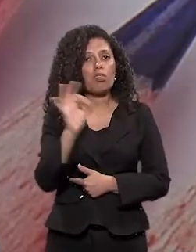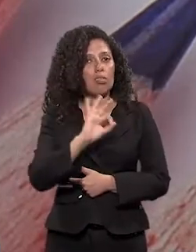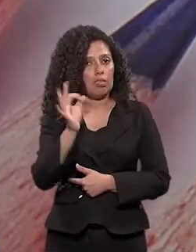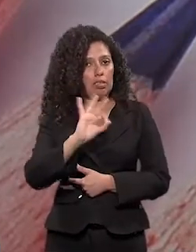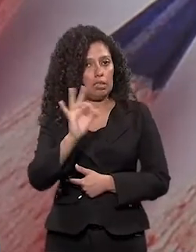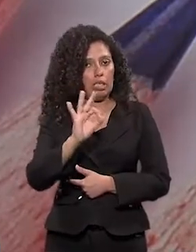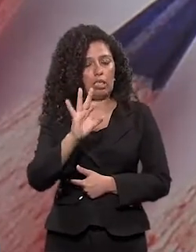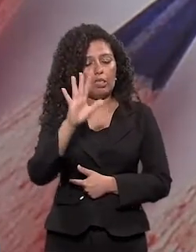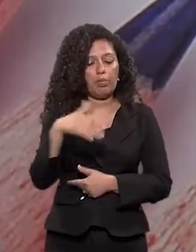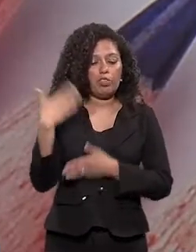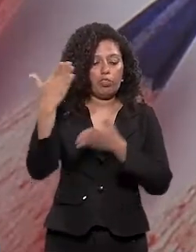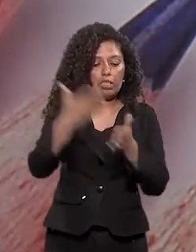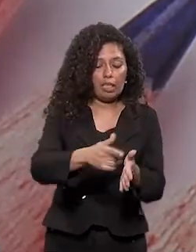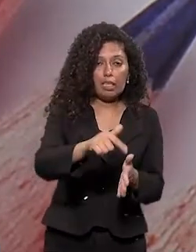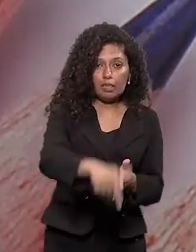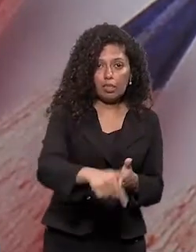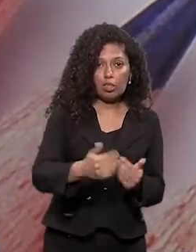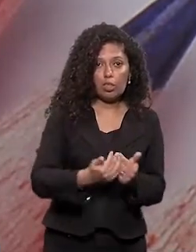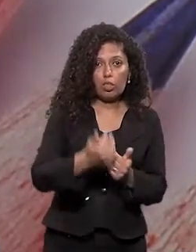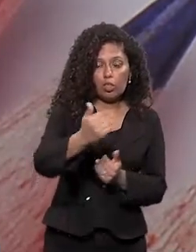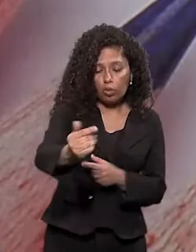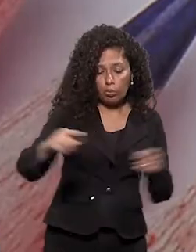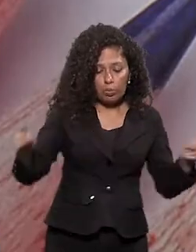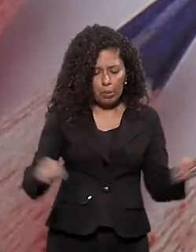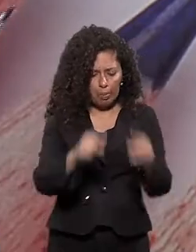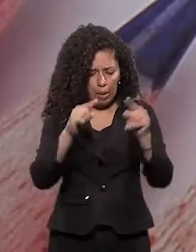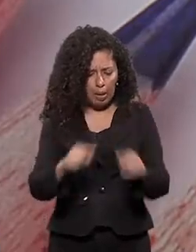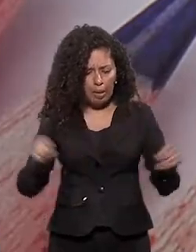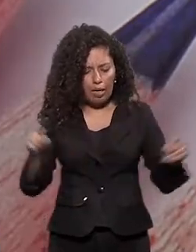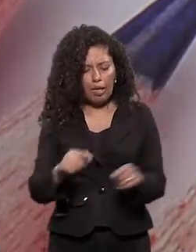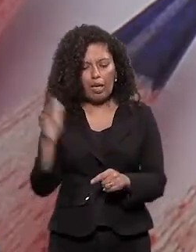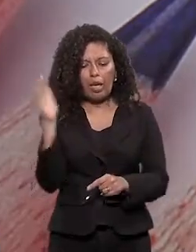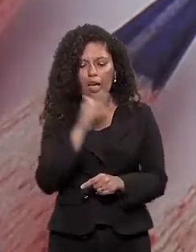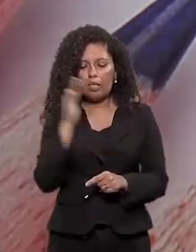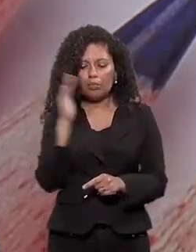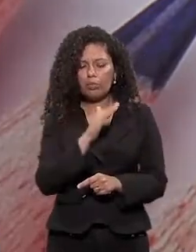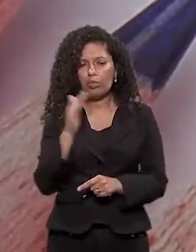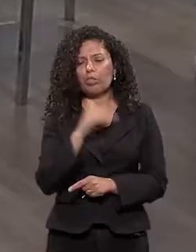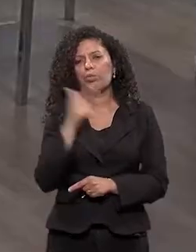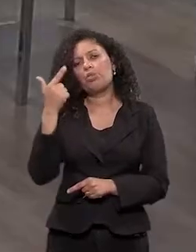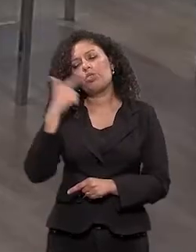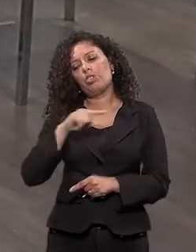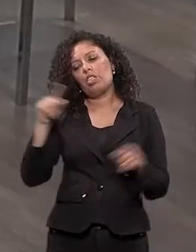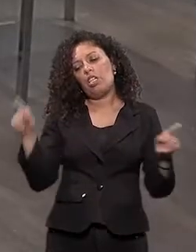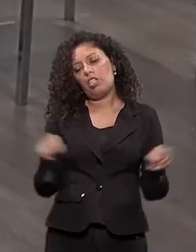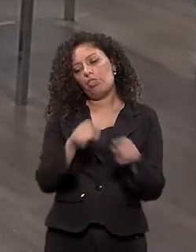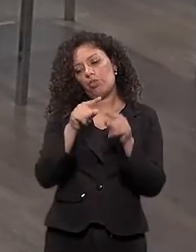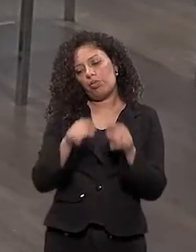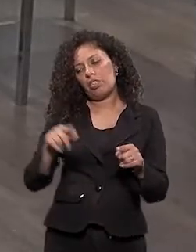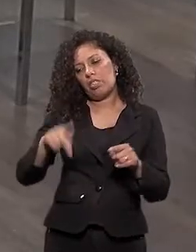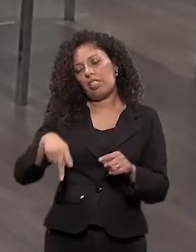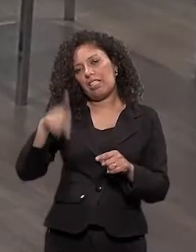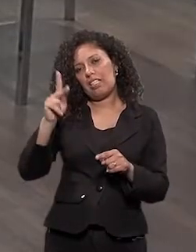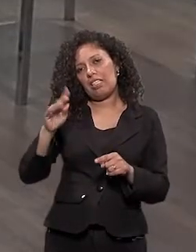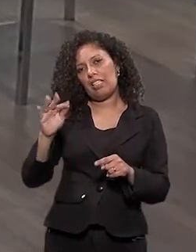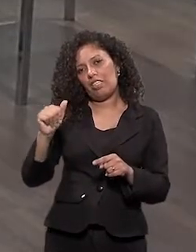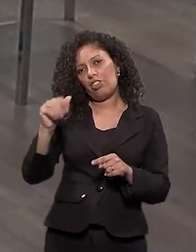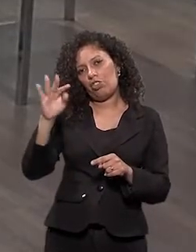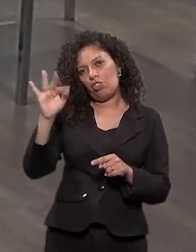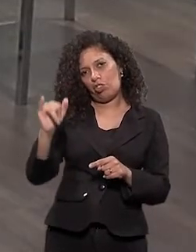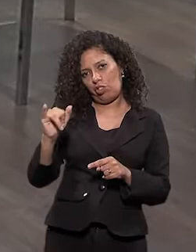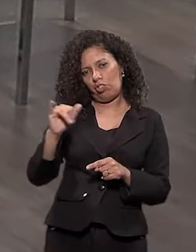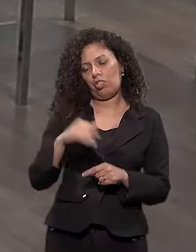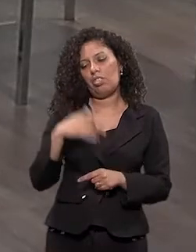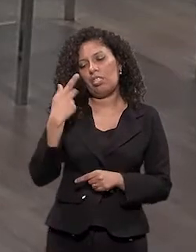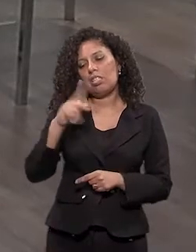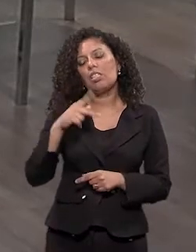mas aí chegaram aqui e começaram a tocar e rapidamente afinaram as músicas da Cati. Cati, mostra um pouquinho para